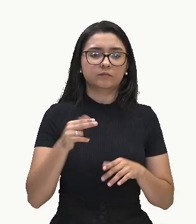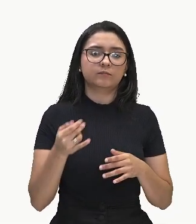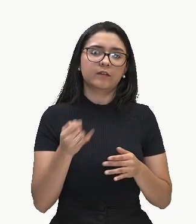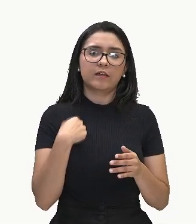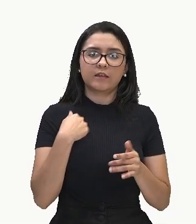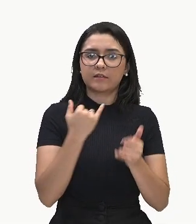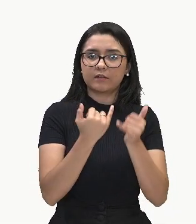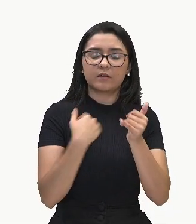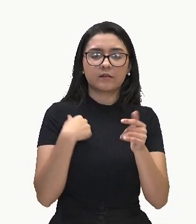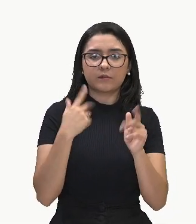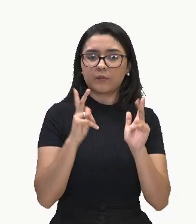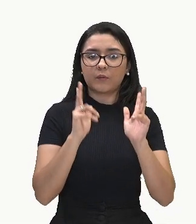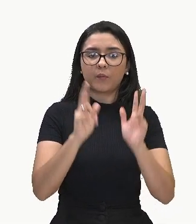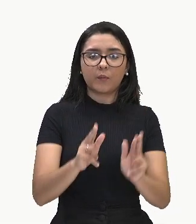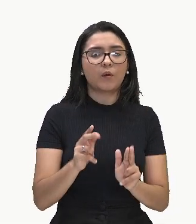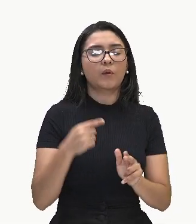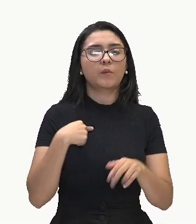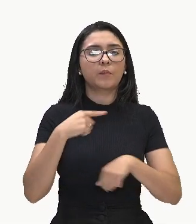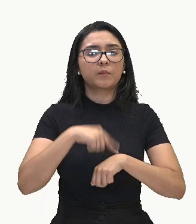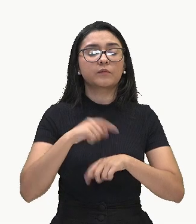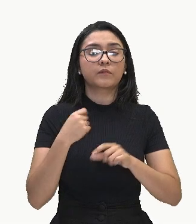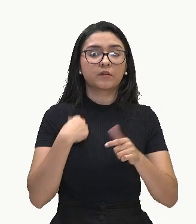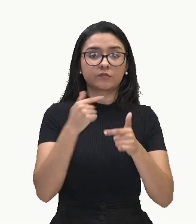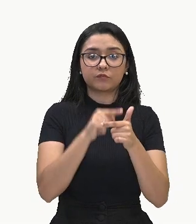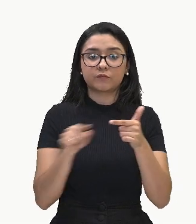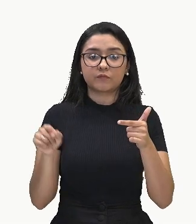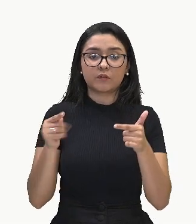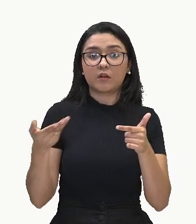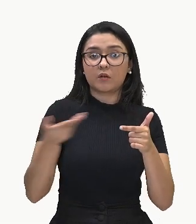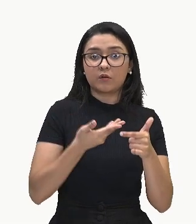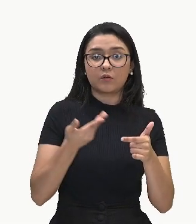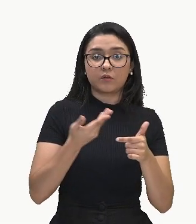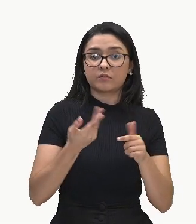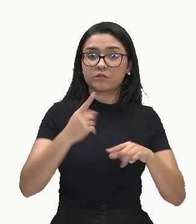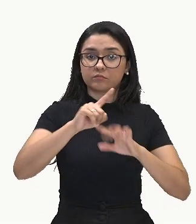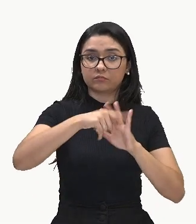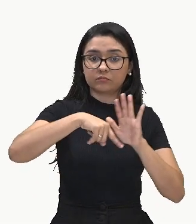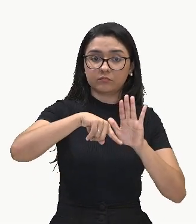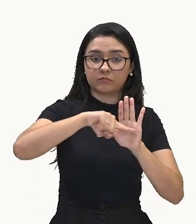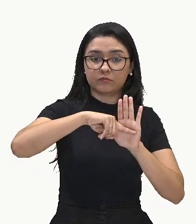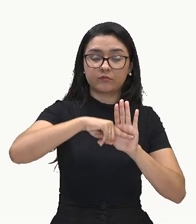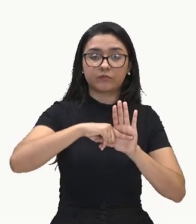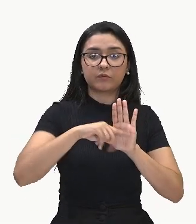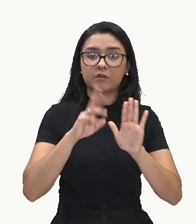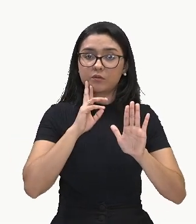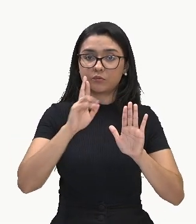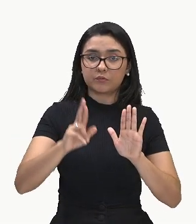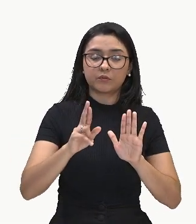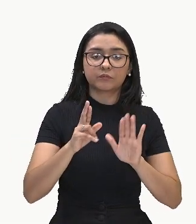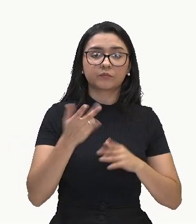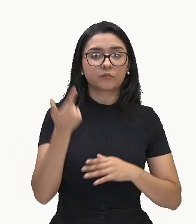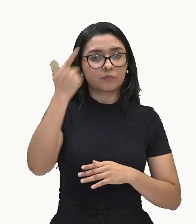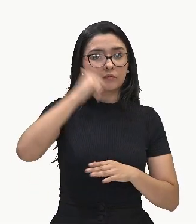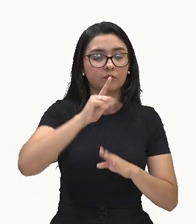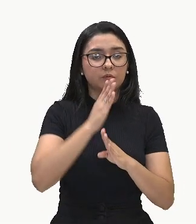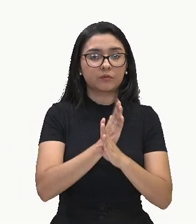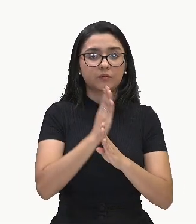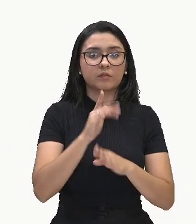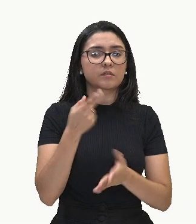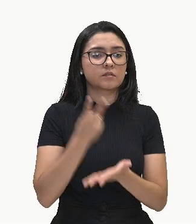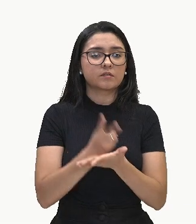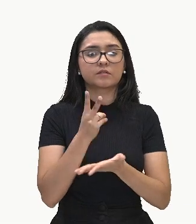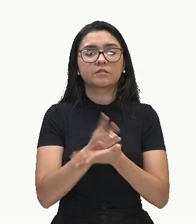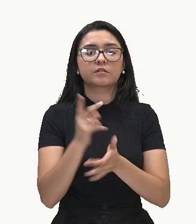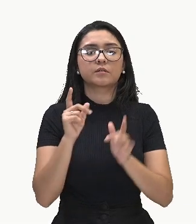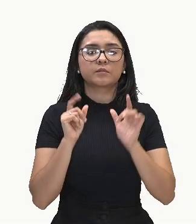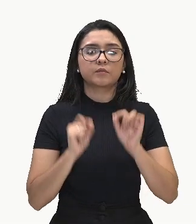nossa conta de divisão, né? Agora a gente vai subtrair pelo resultado que deu. Sempre colocando, ó,